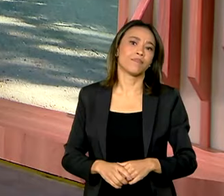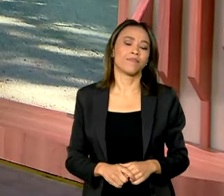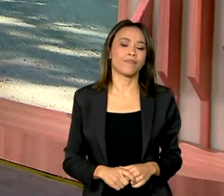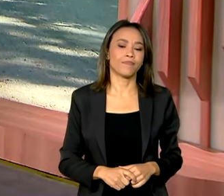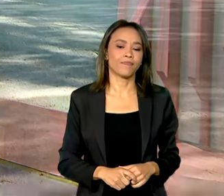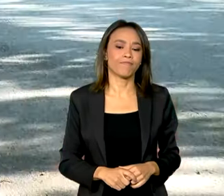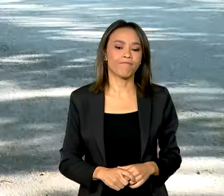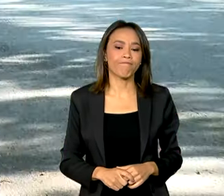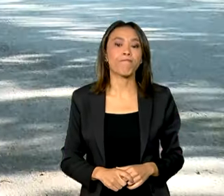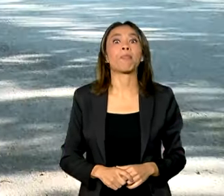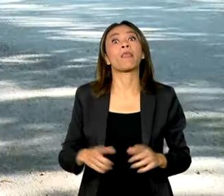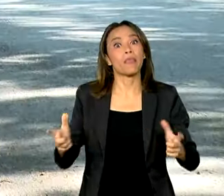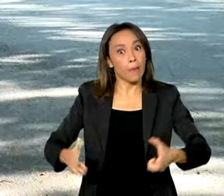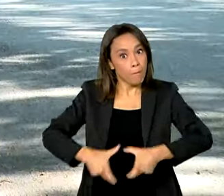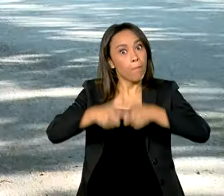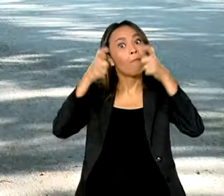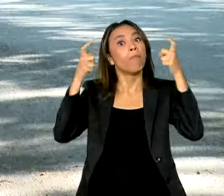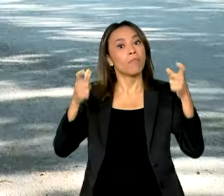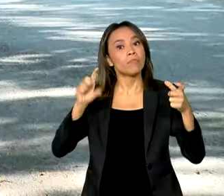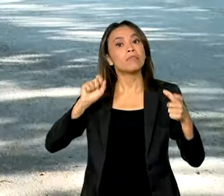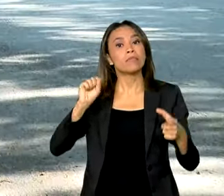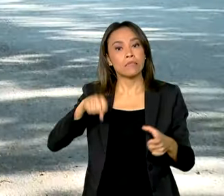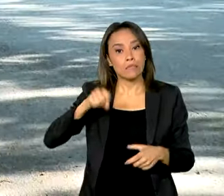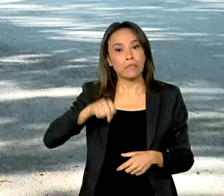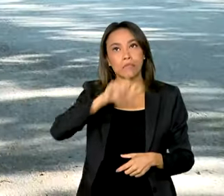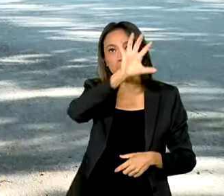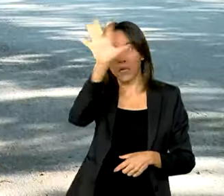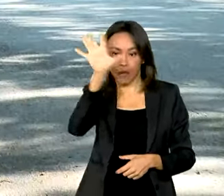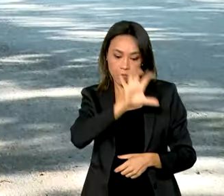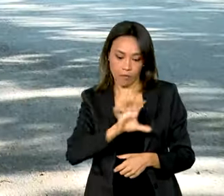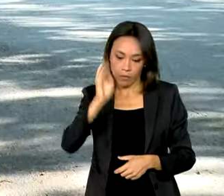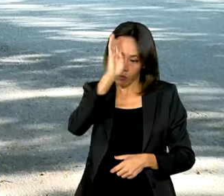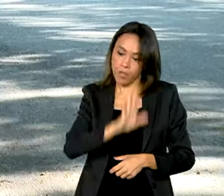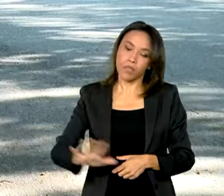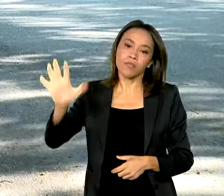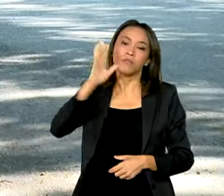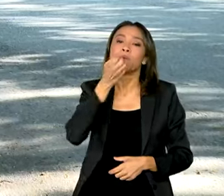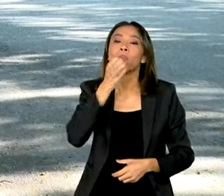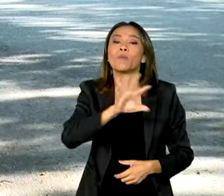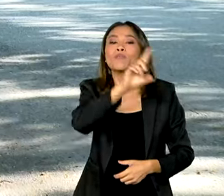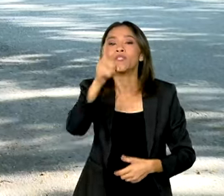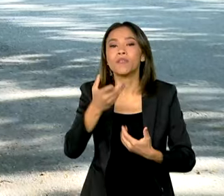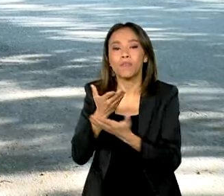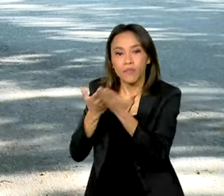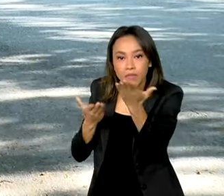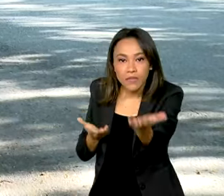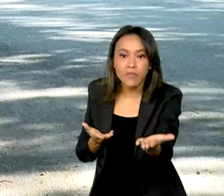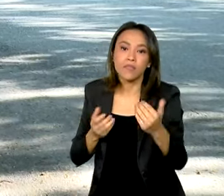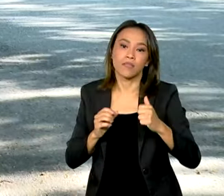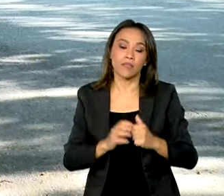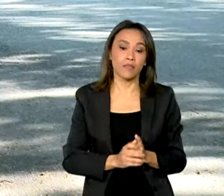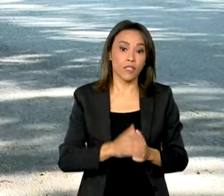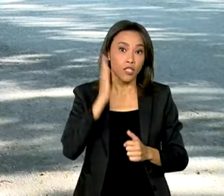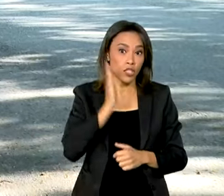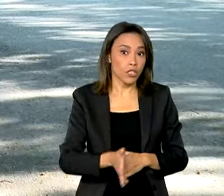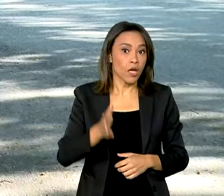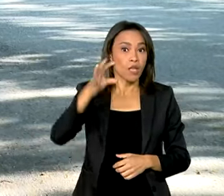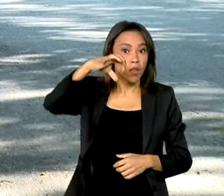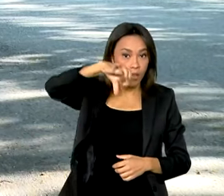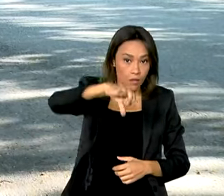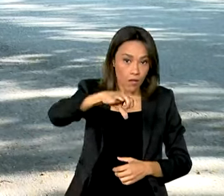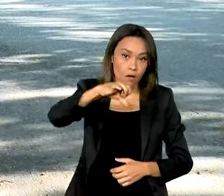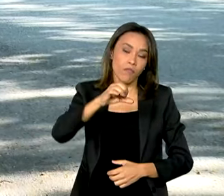Olha, na maior parte do país, sim. Roberto, bom dia pra você, bom dia pra todo mundo. Olha, são nove estados